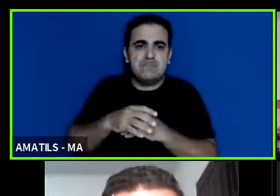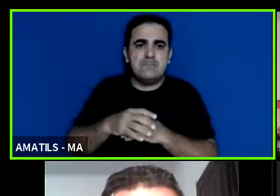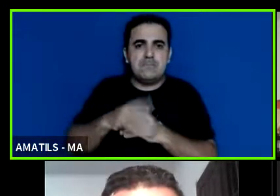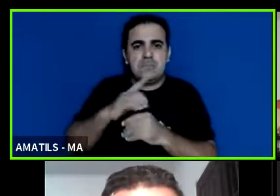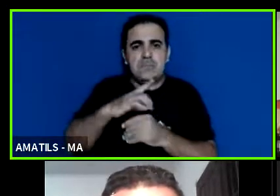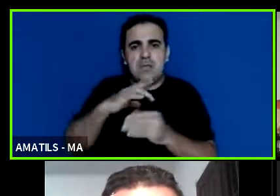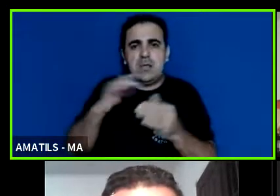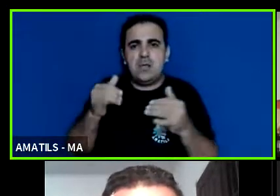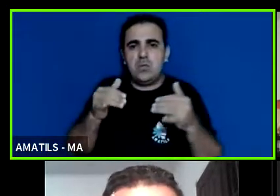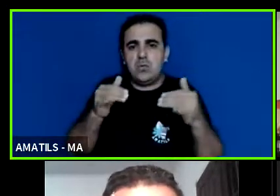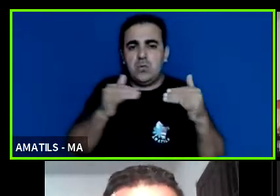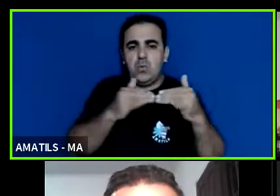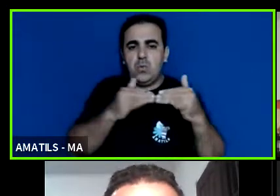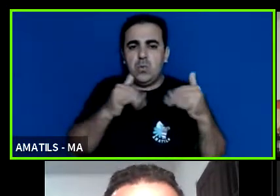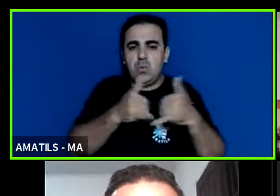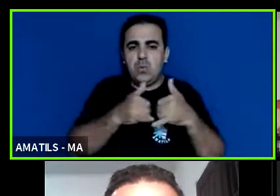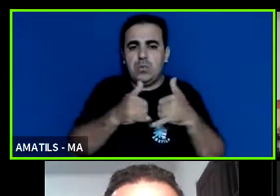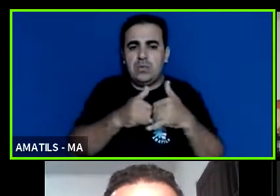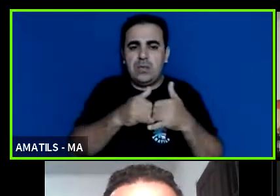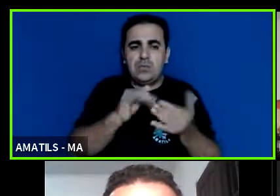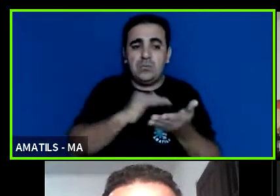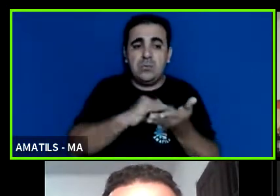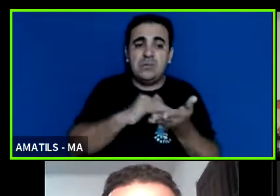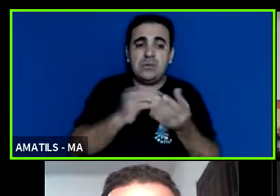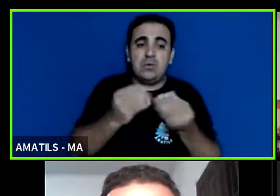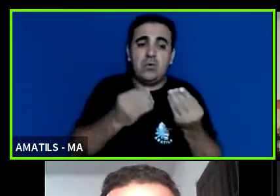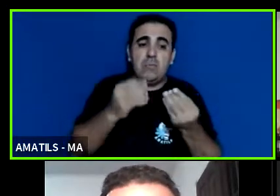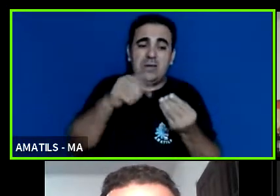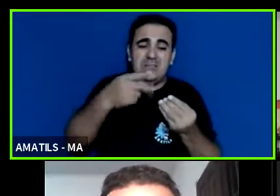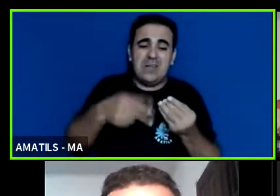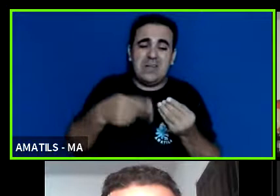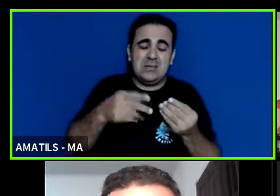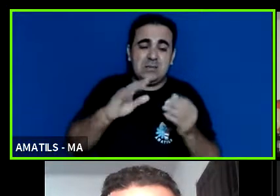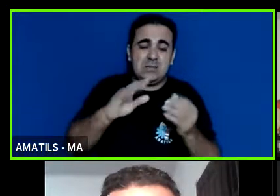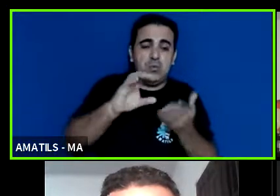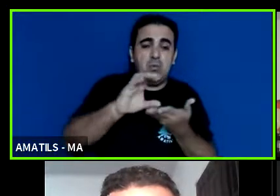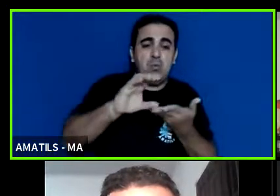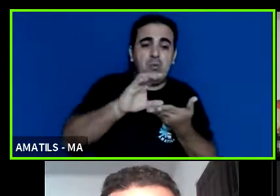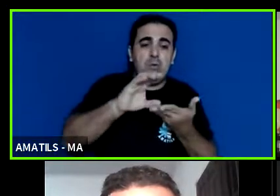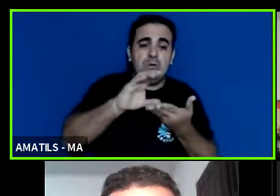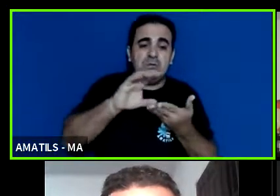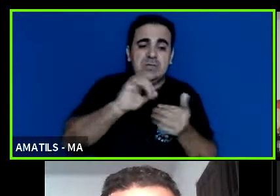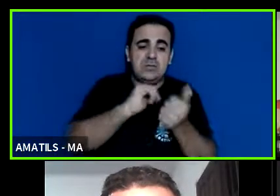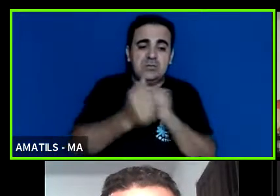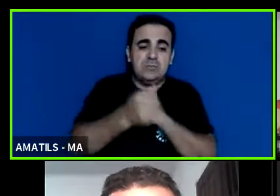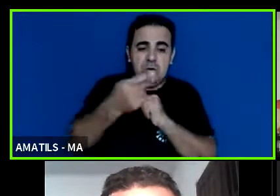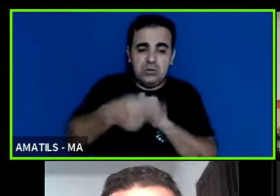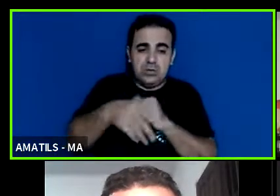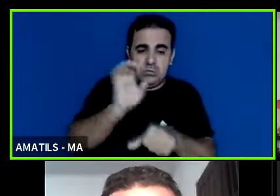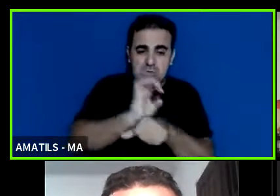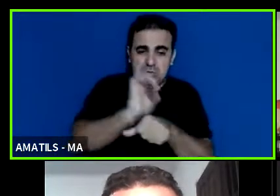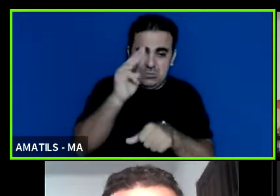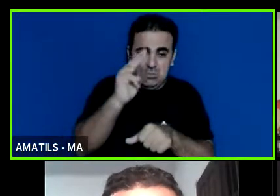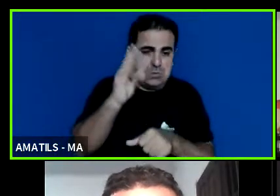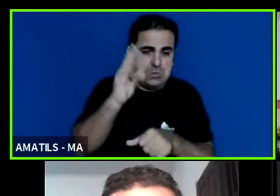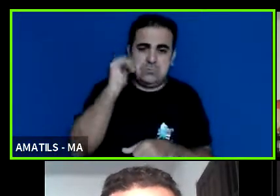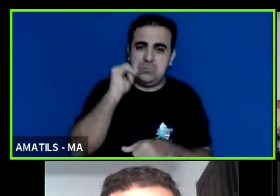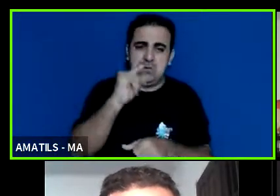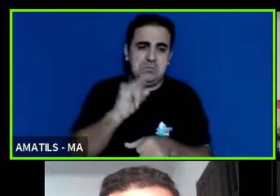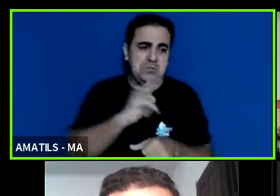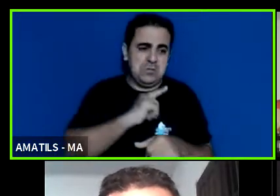a secretaria até para saber como é que está o Conselho de Esporte daqui do Estado se está funcionando ou não acho que não sei se está